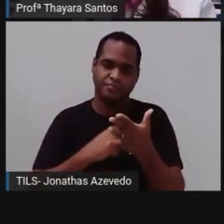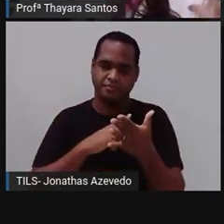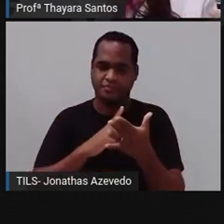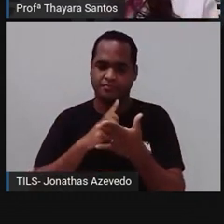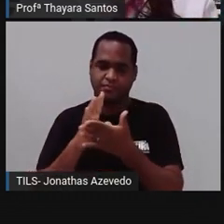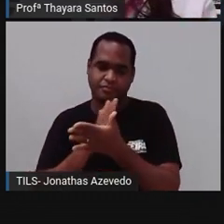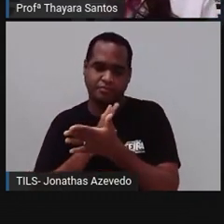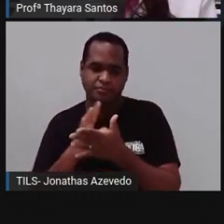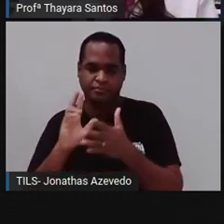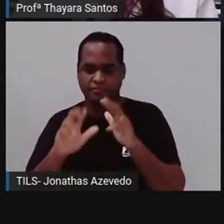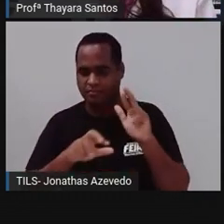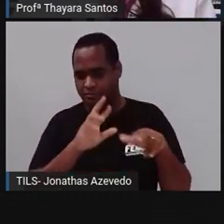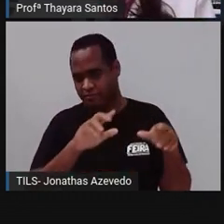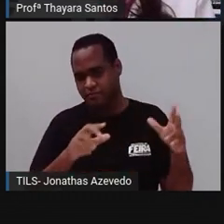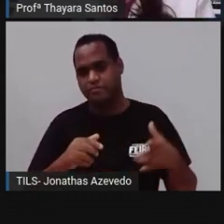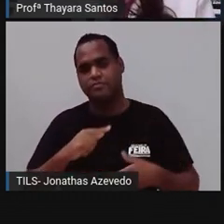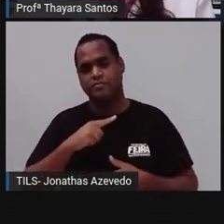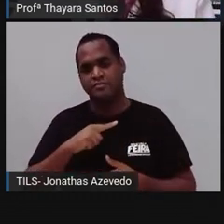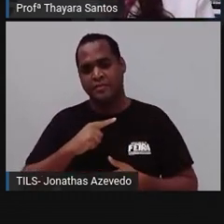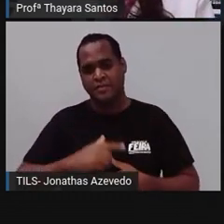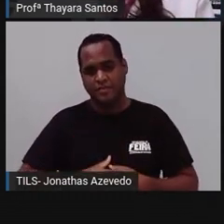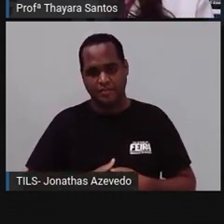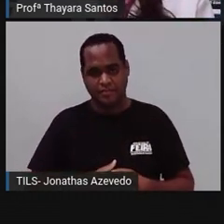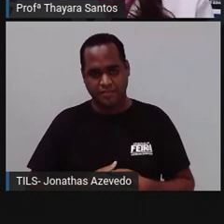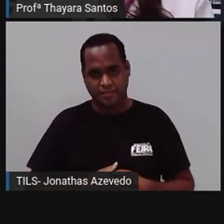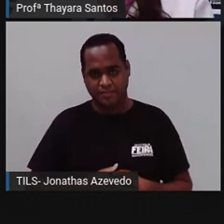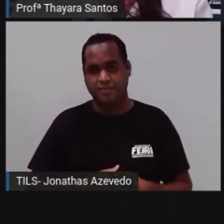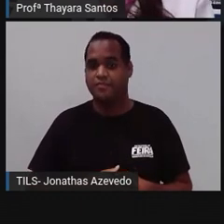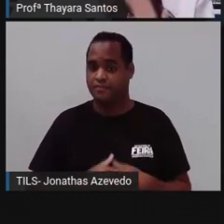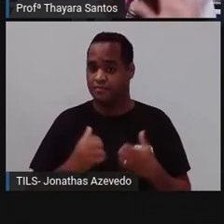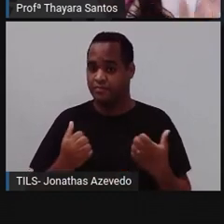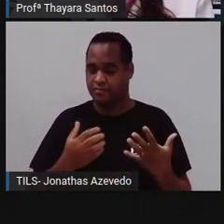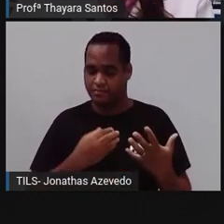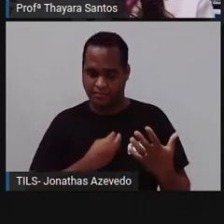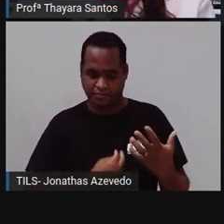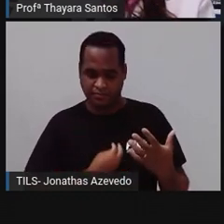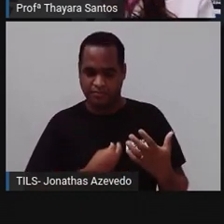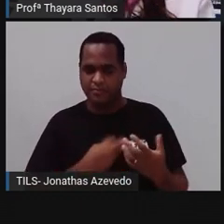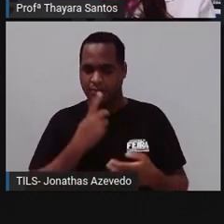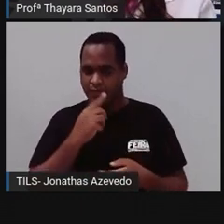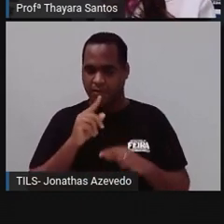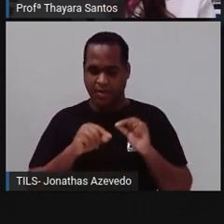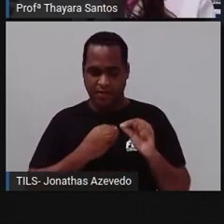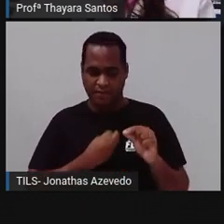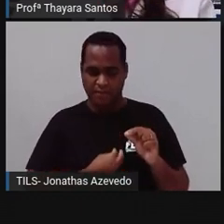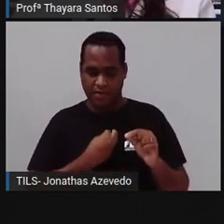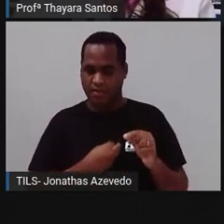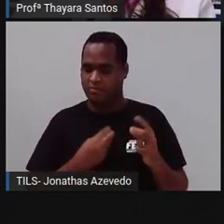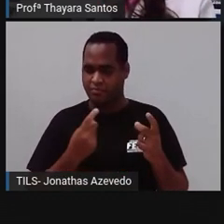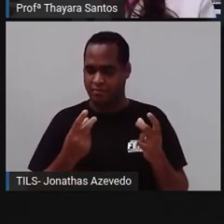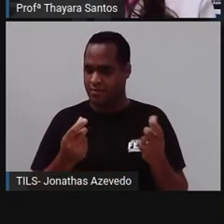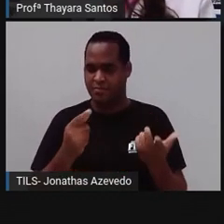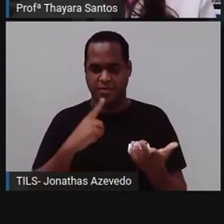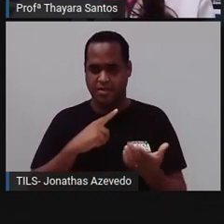pólipo e outra parte na forma de medusa. Mas, no caso da água-viva, não. A vida inteira, ela está em forma de medusa.